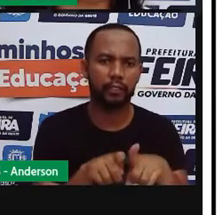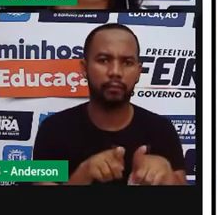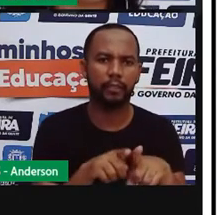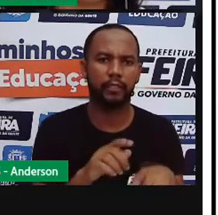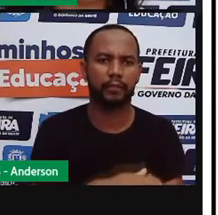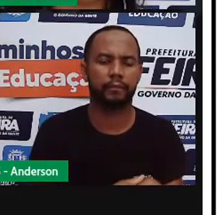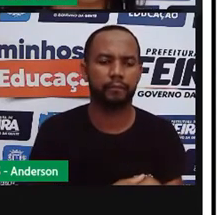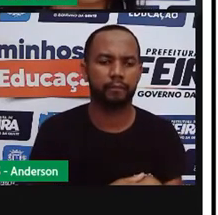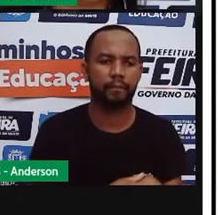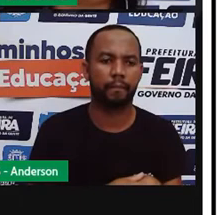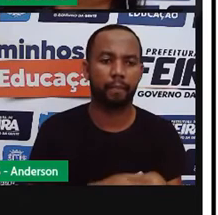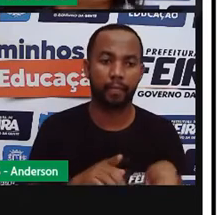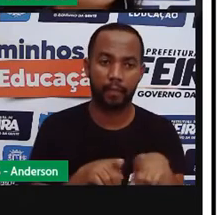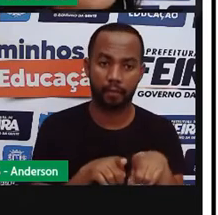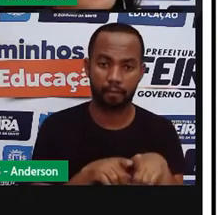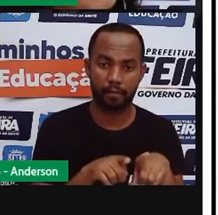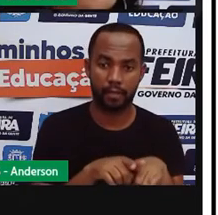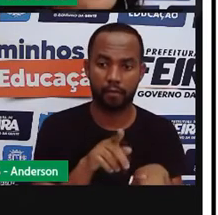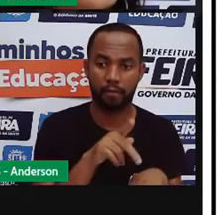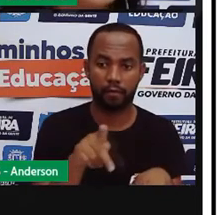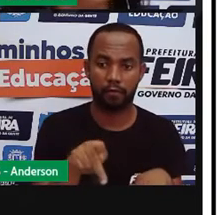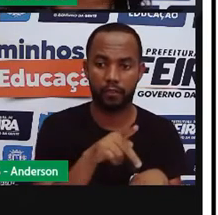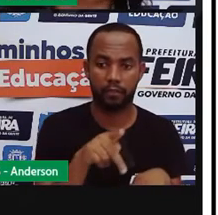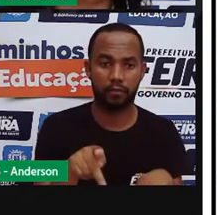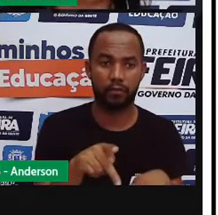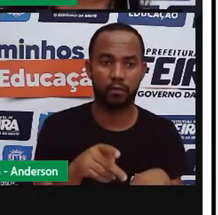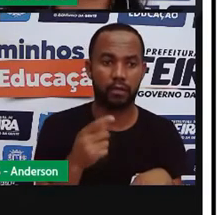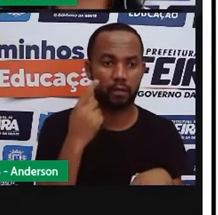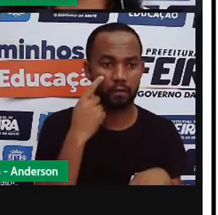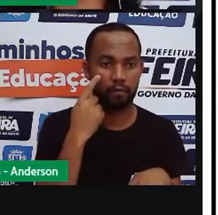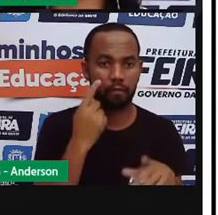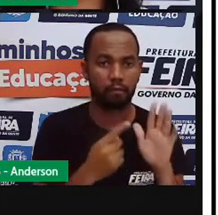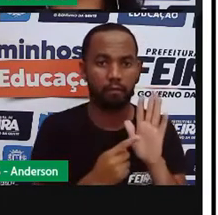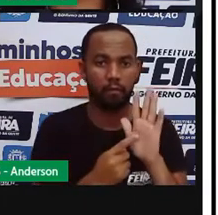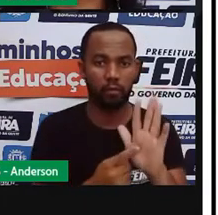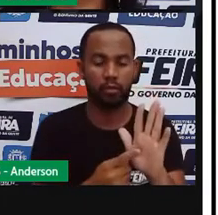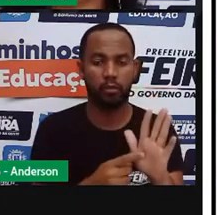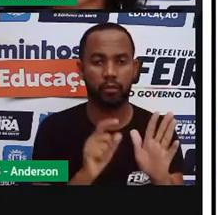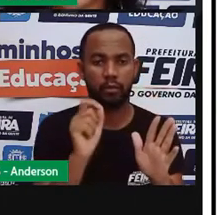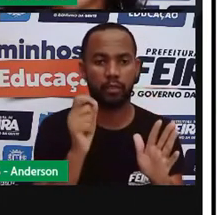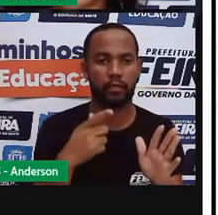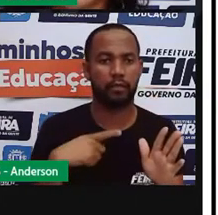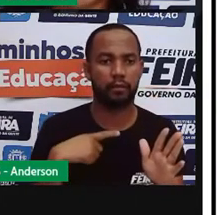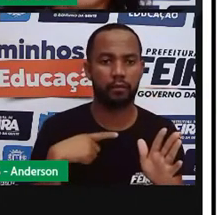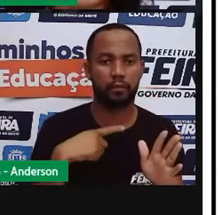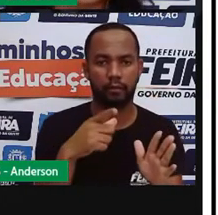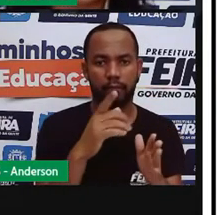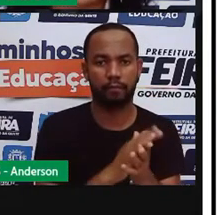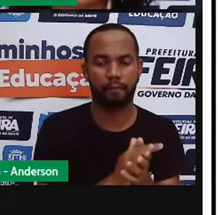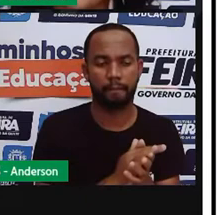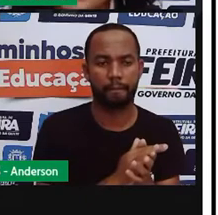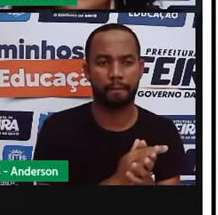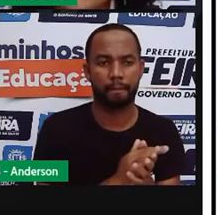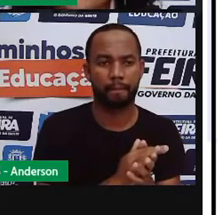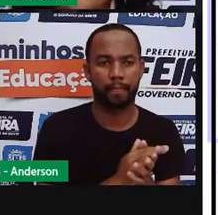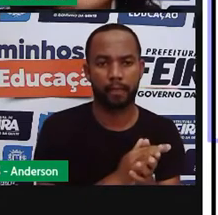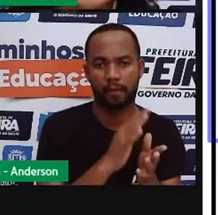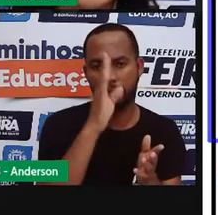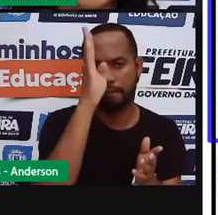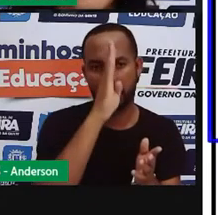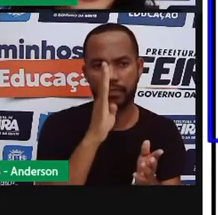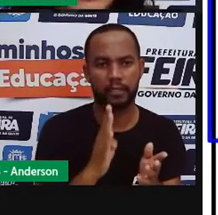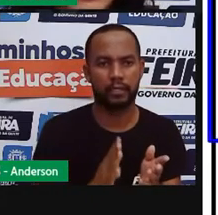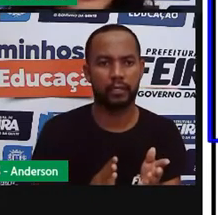Eu trouxe aqui para vocês a reportagem sobre brasileiros têm muitos petes. Esse é o título